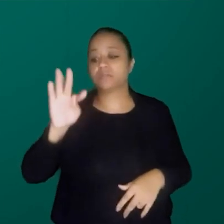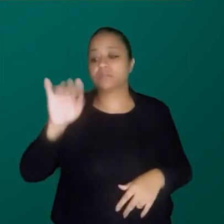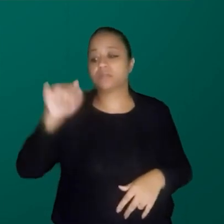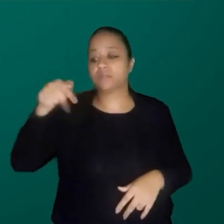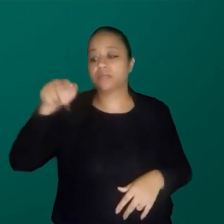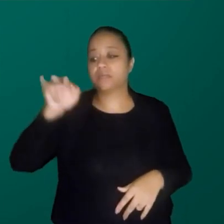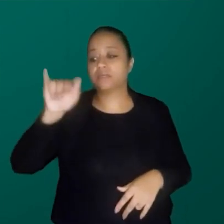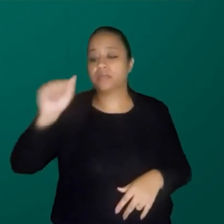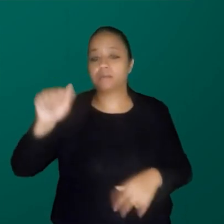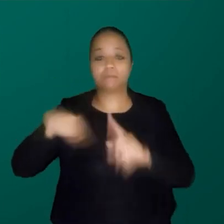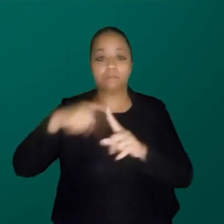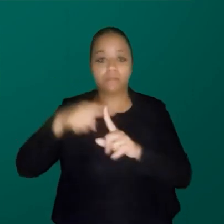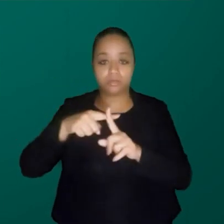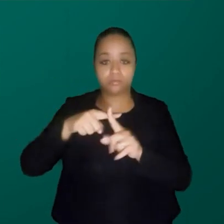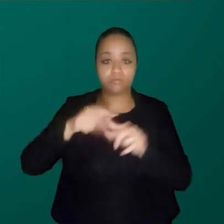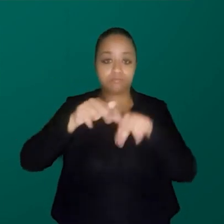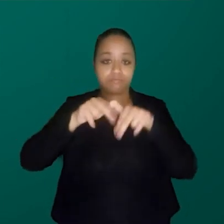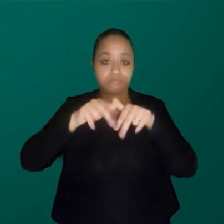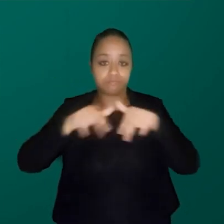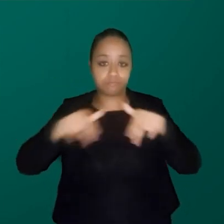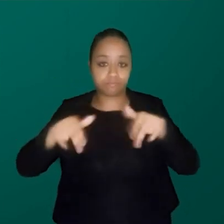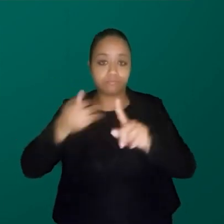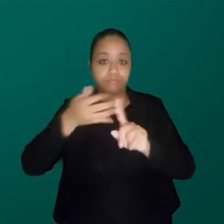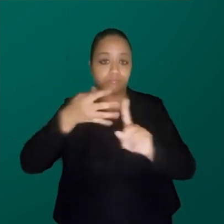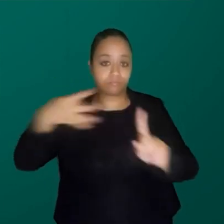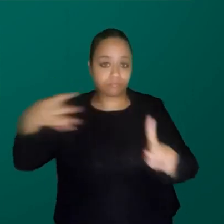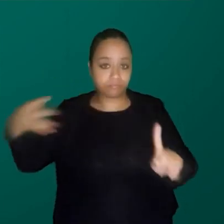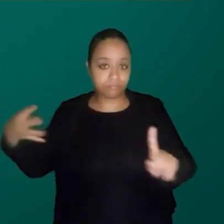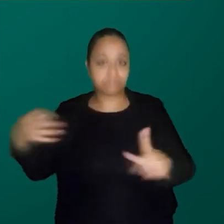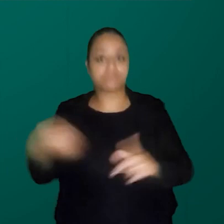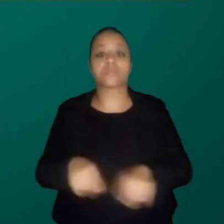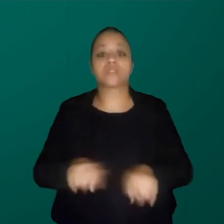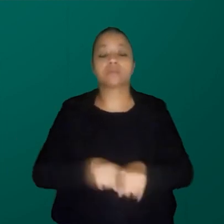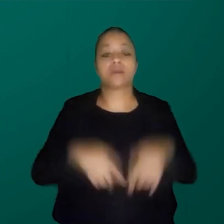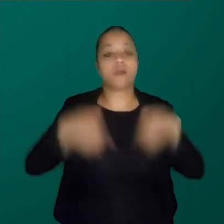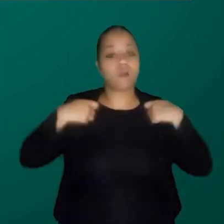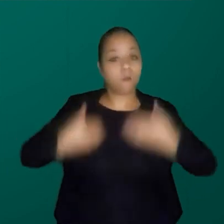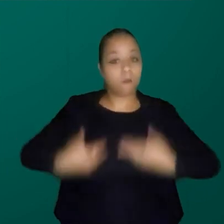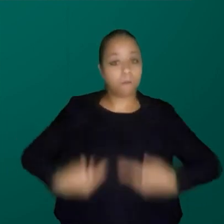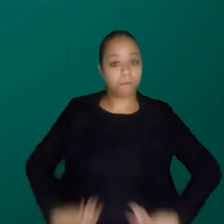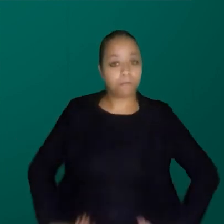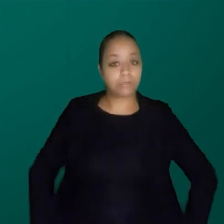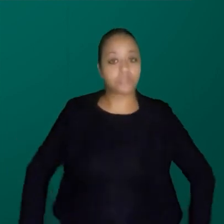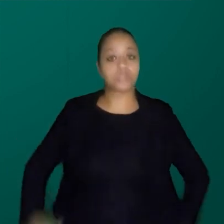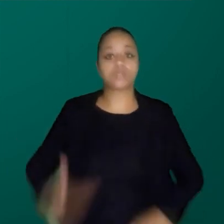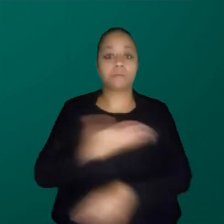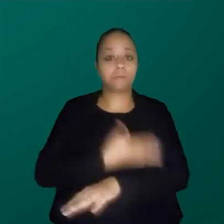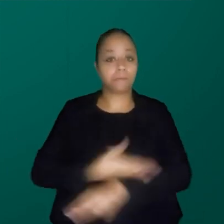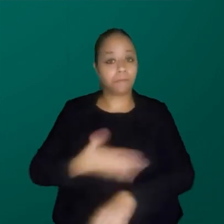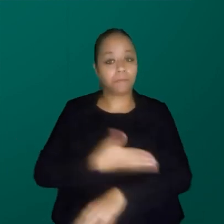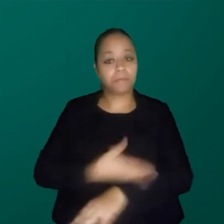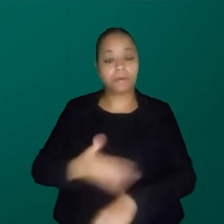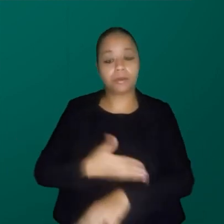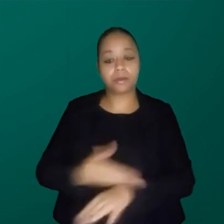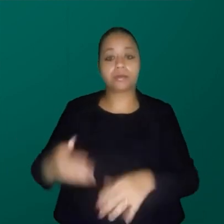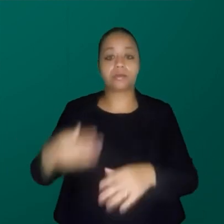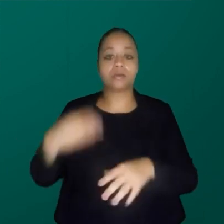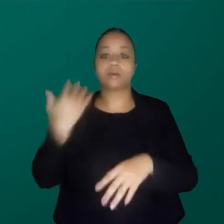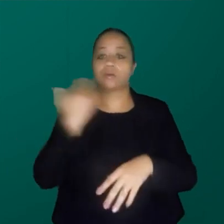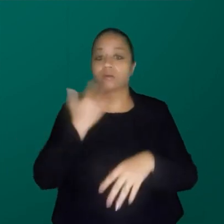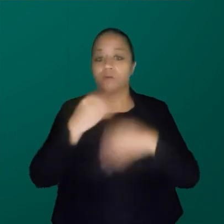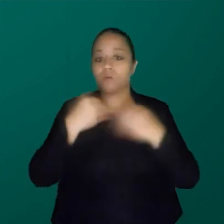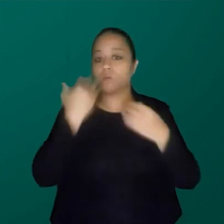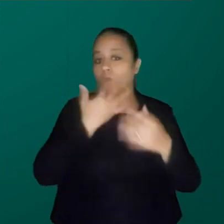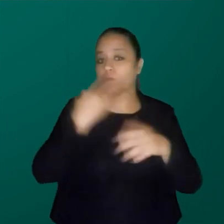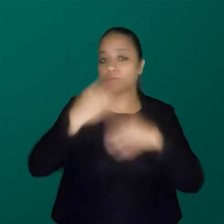E eu estou vestindo um vestido que é branco e com umas estampas pretas e